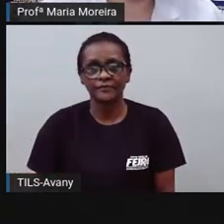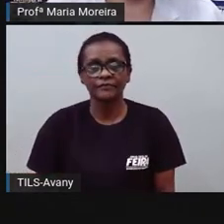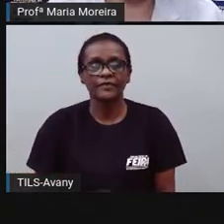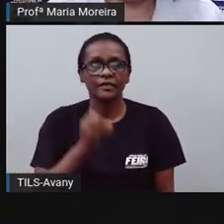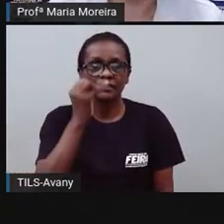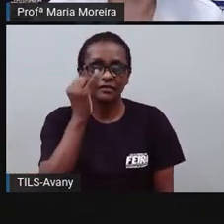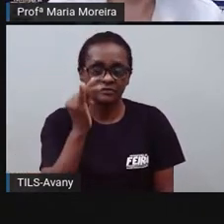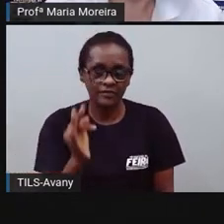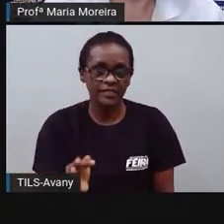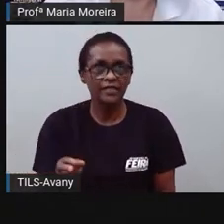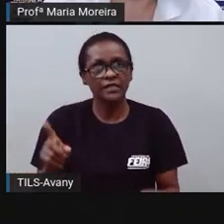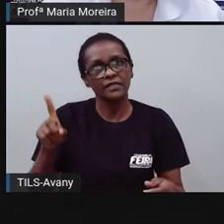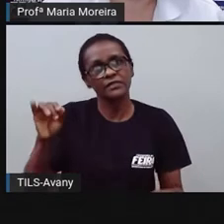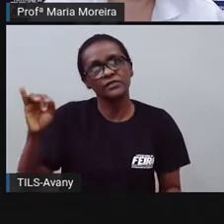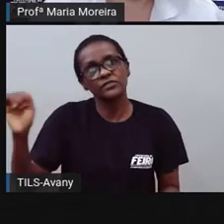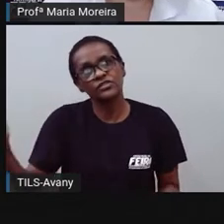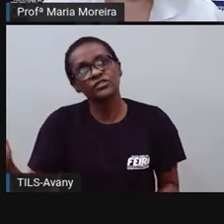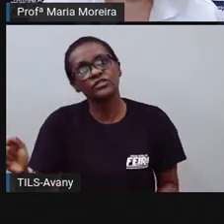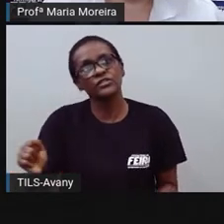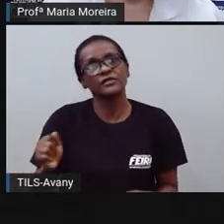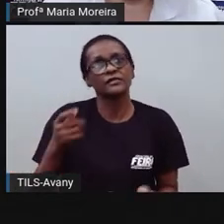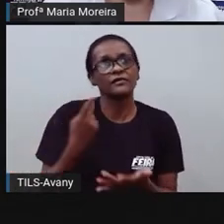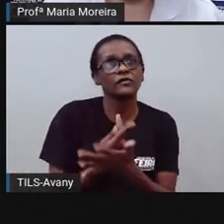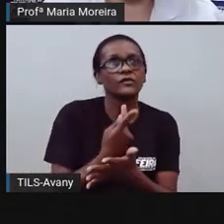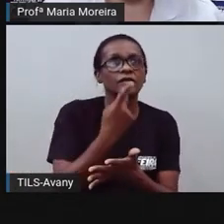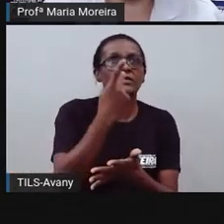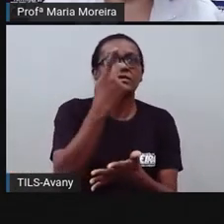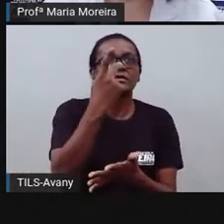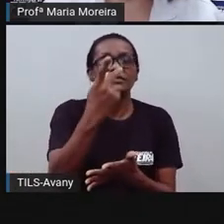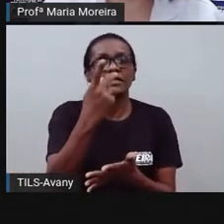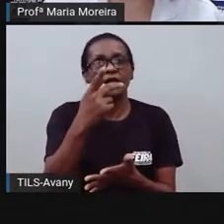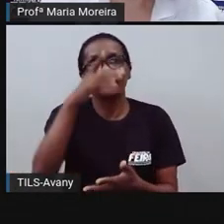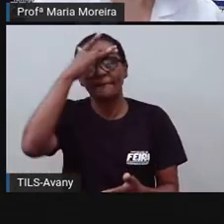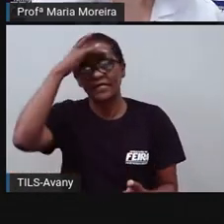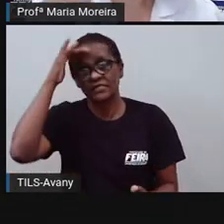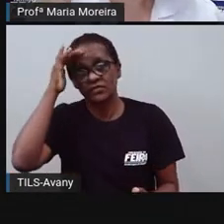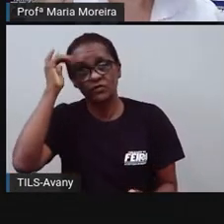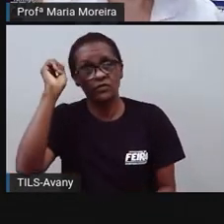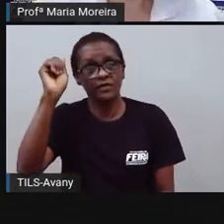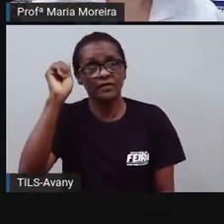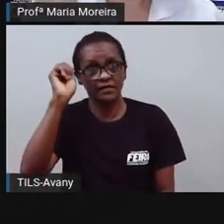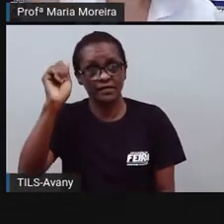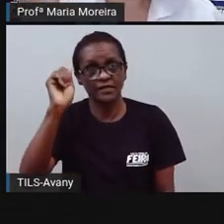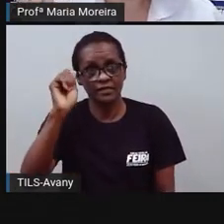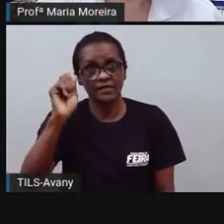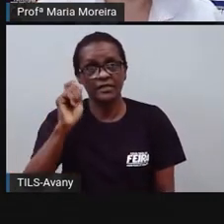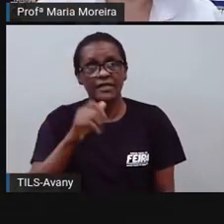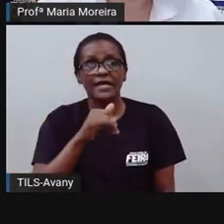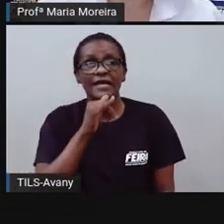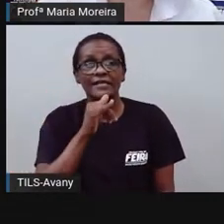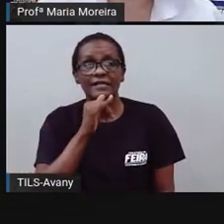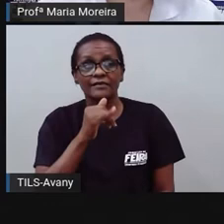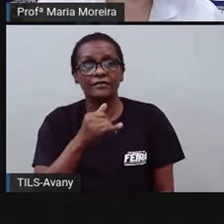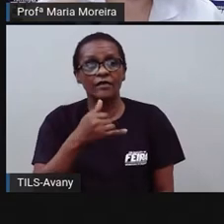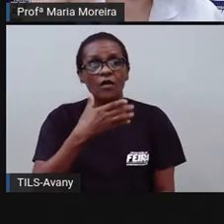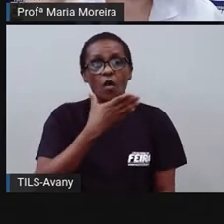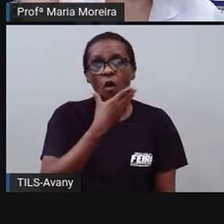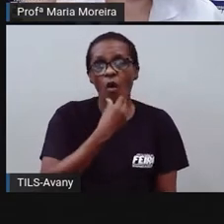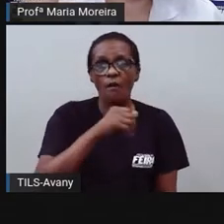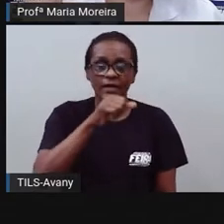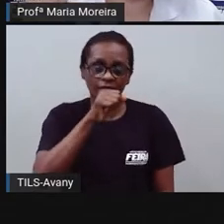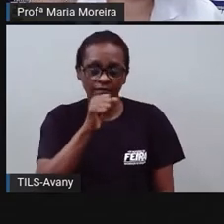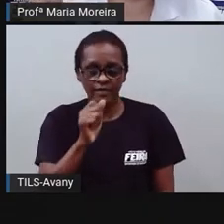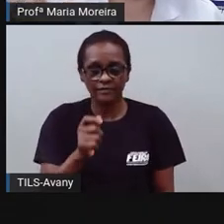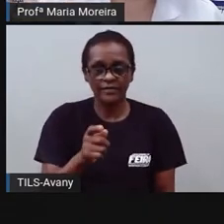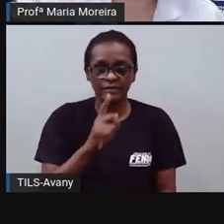determinada coisa. E aí, se a pessoa está envolvida, ela pode dizer assim, olha, o repórter, tal e tal. E, geralmente, se dá